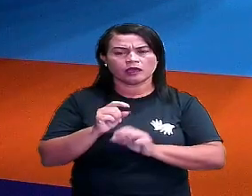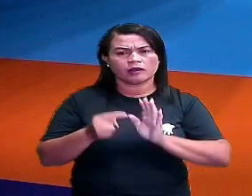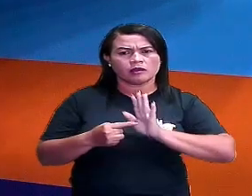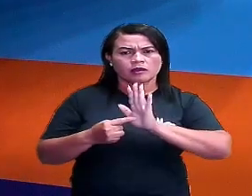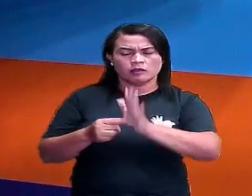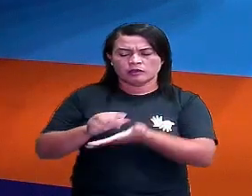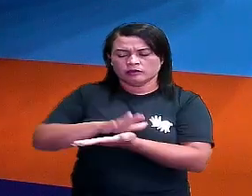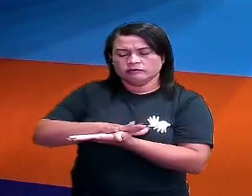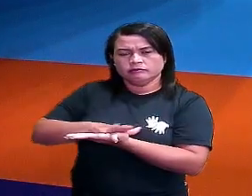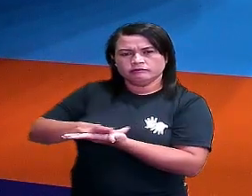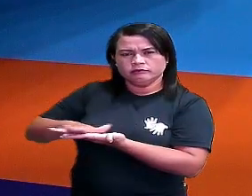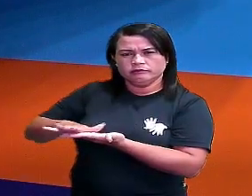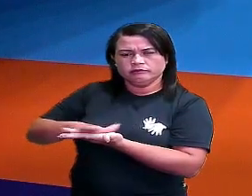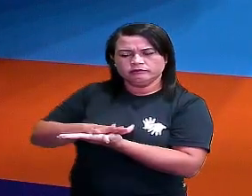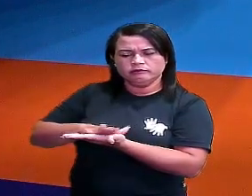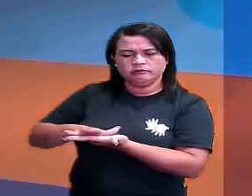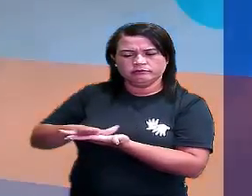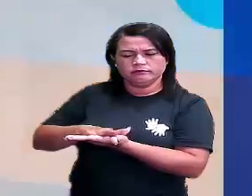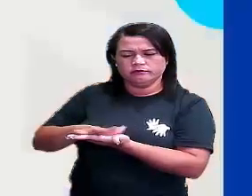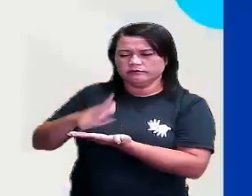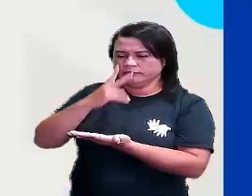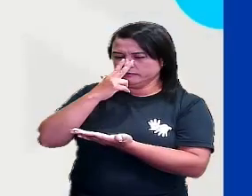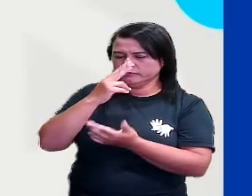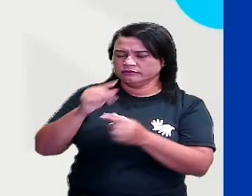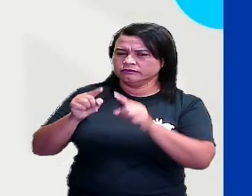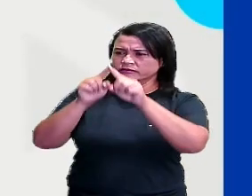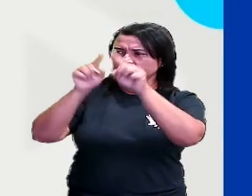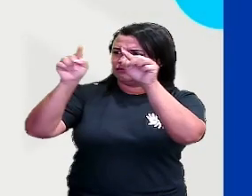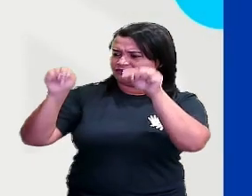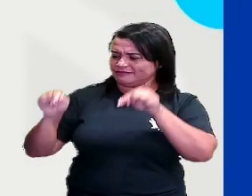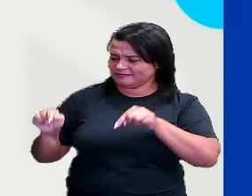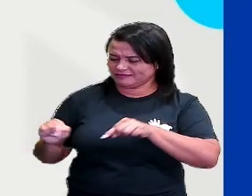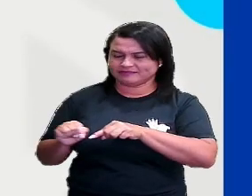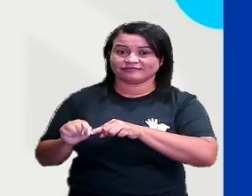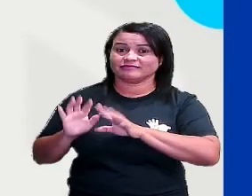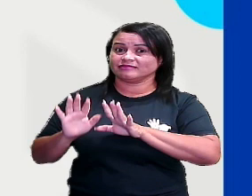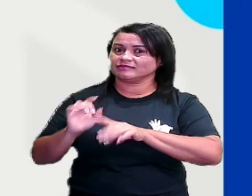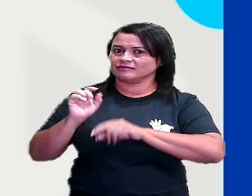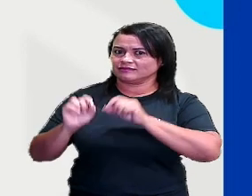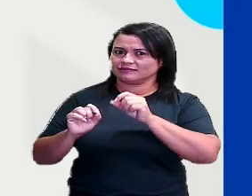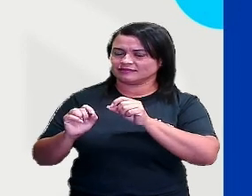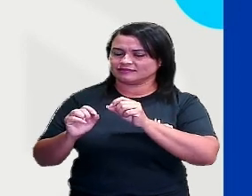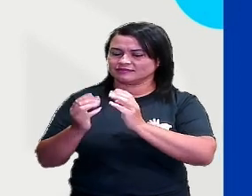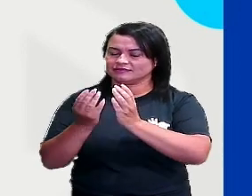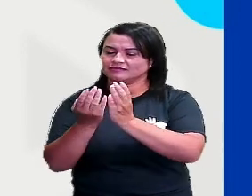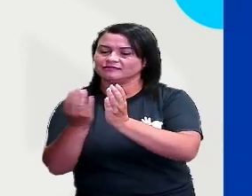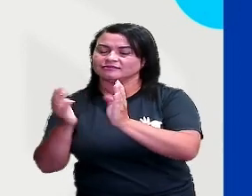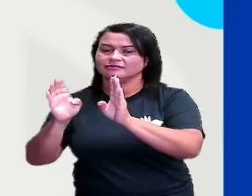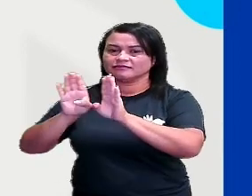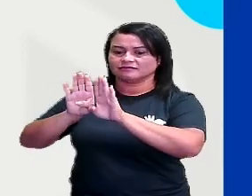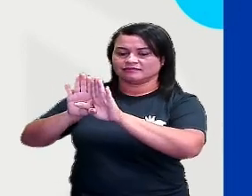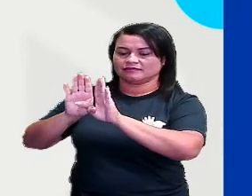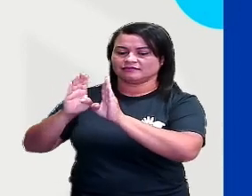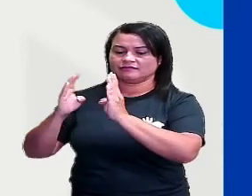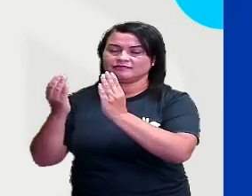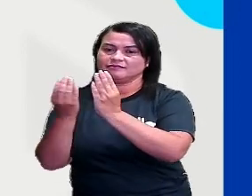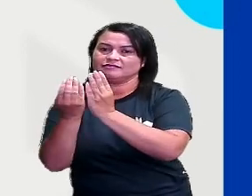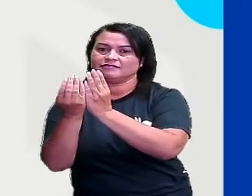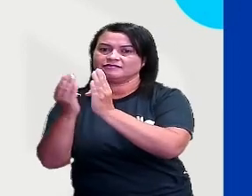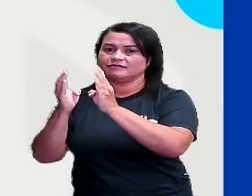mostra a planificação, parece que está mostrando um retângulo aqui na parte. Mas essa parte circular, ela faz assim,